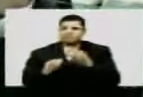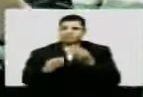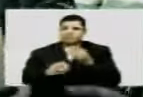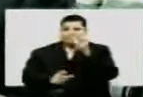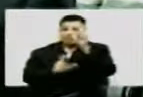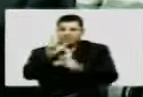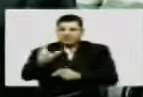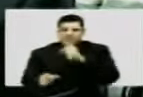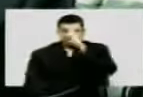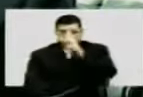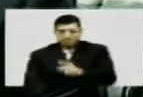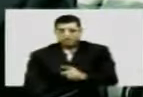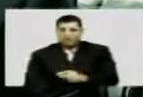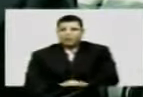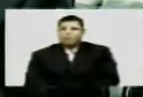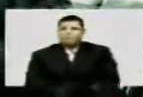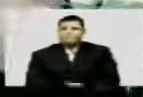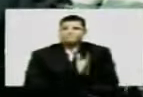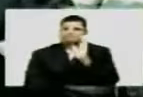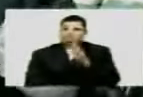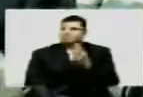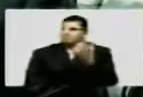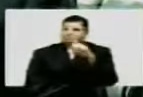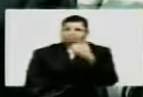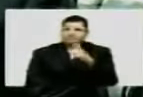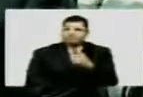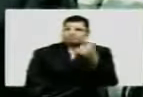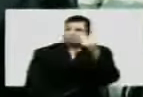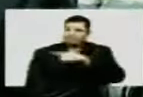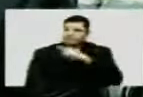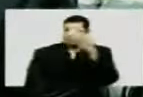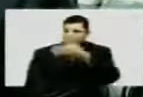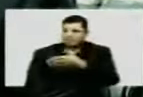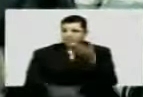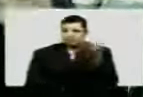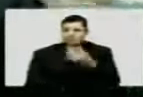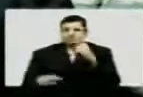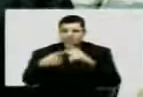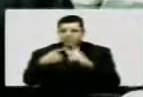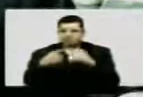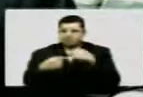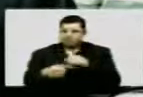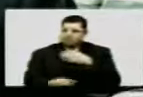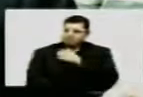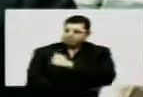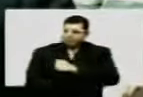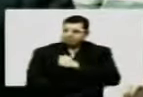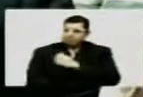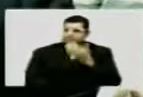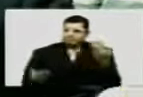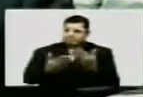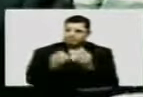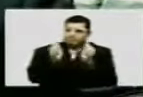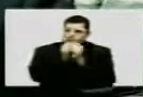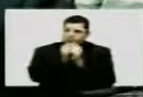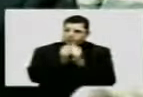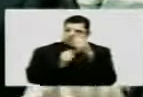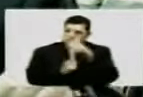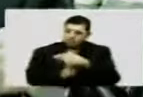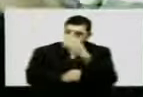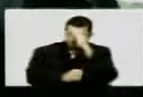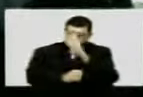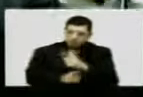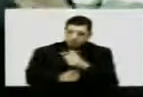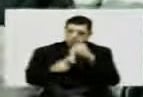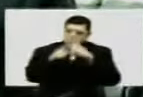além de uma postura autoritária, que já não deveria existir. Portanto, eu me solidarizo juntamente com a